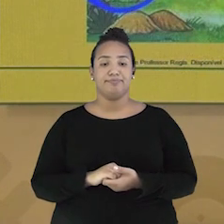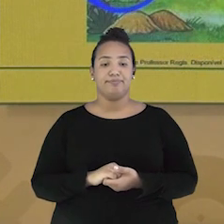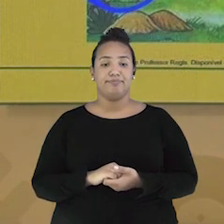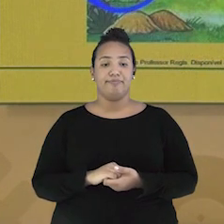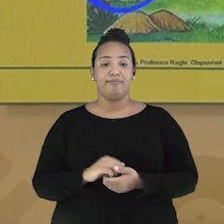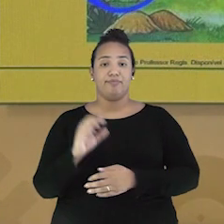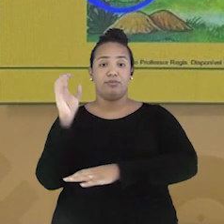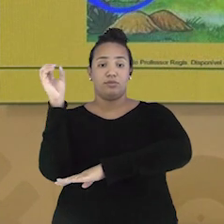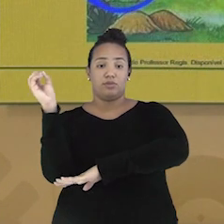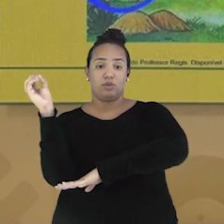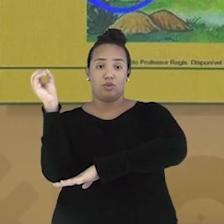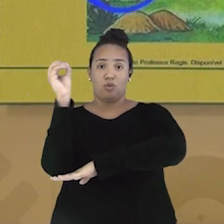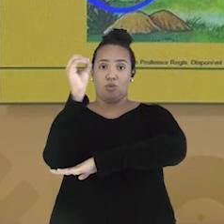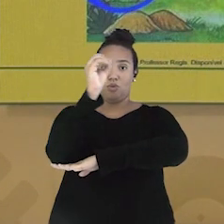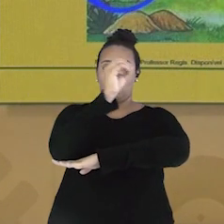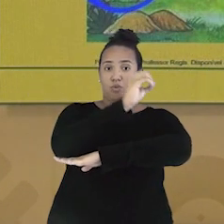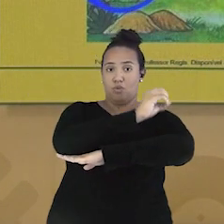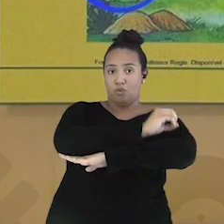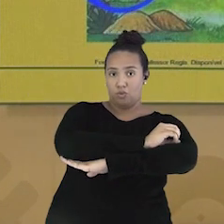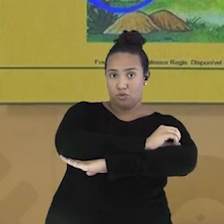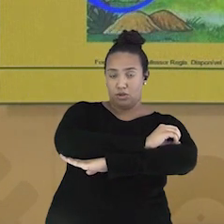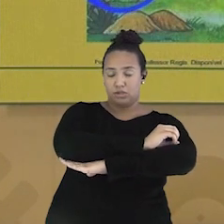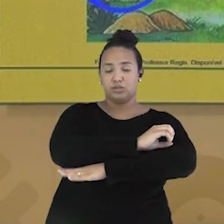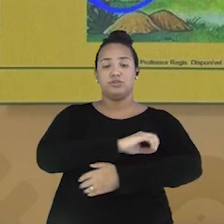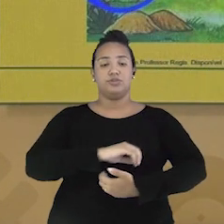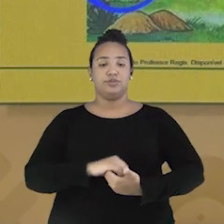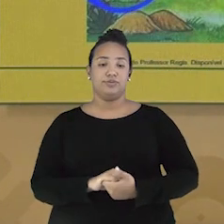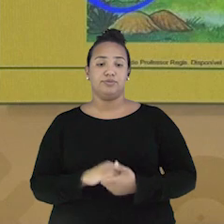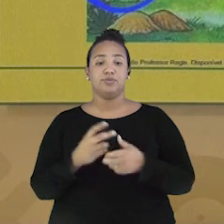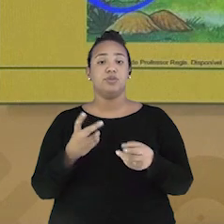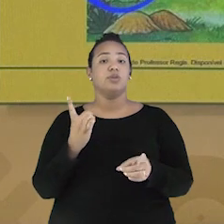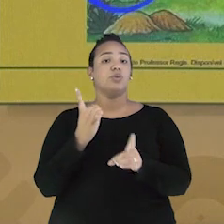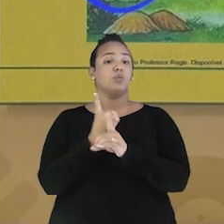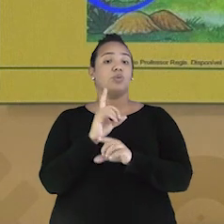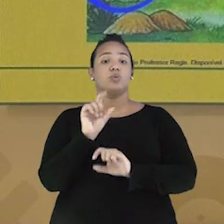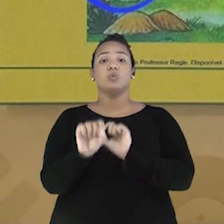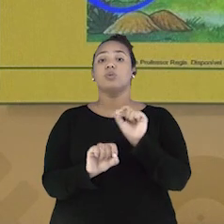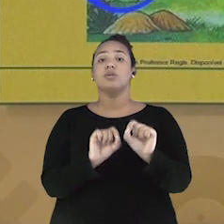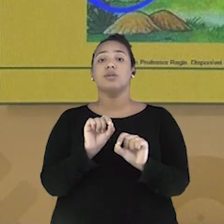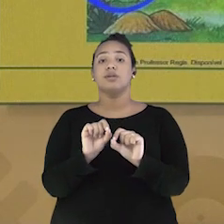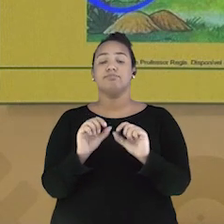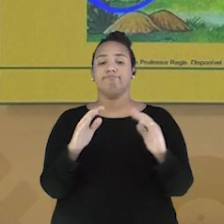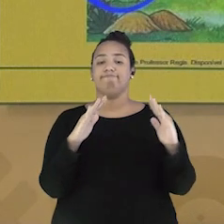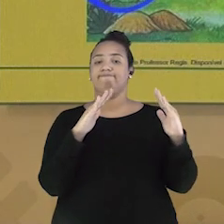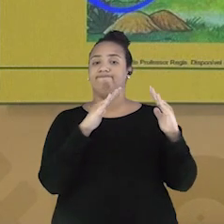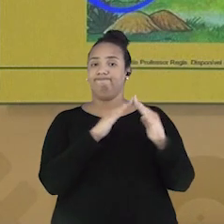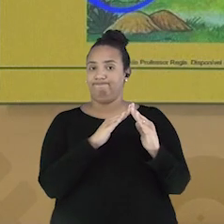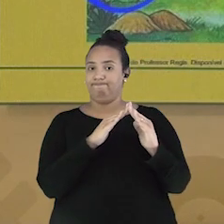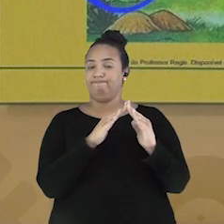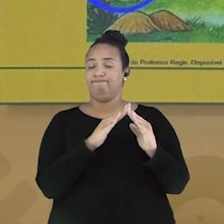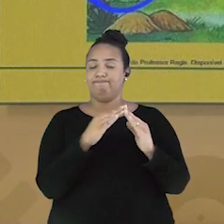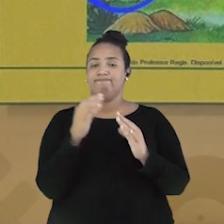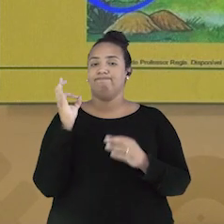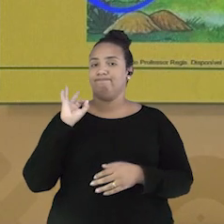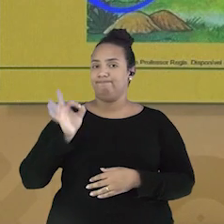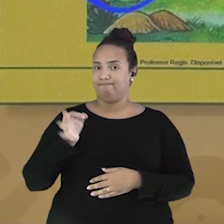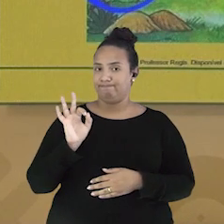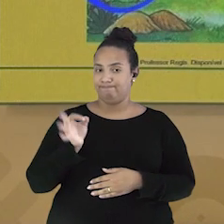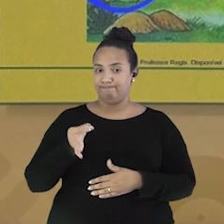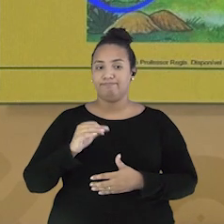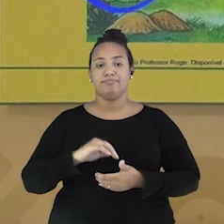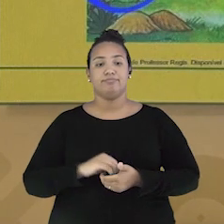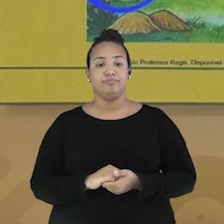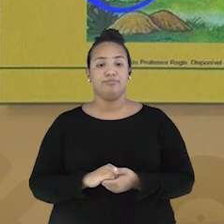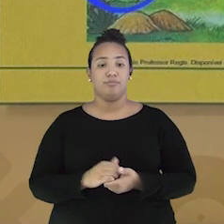Depois, na direção oeste, lá no outro canto, nós podemos ver o quê? Vemos uma casa. Muito bem.